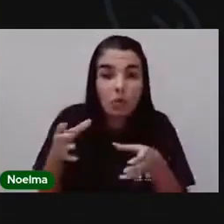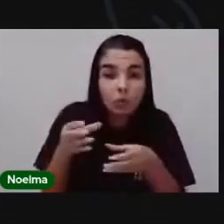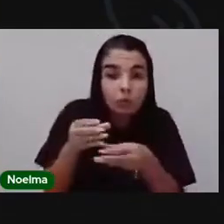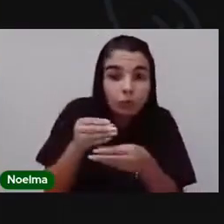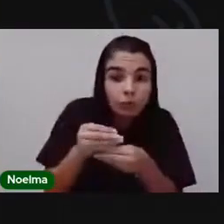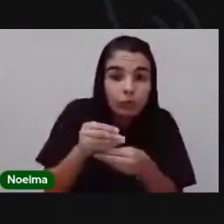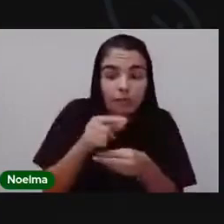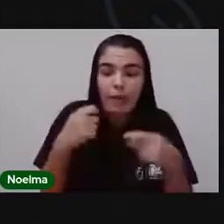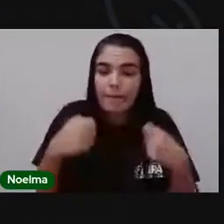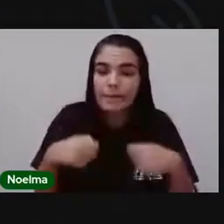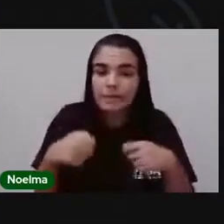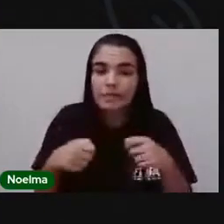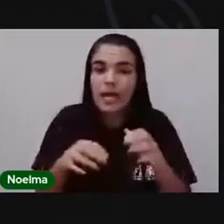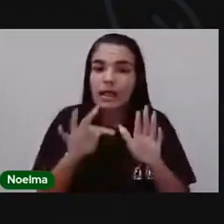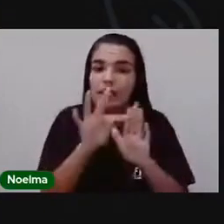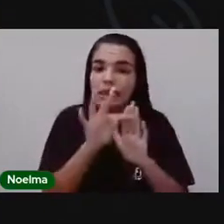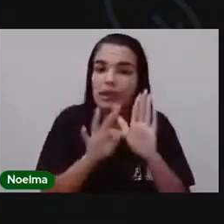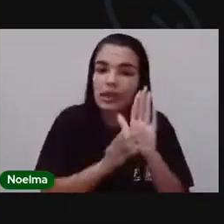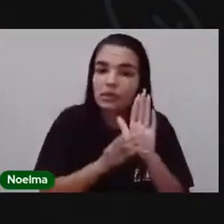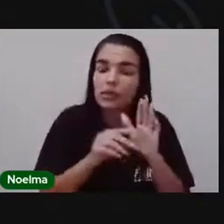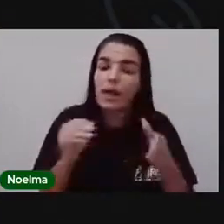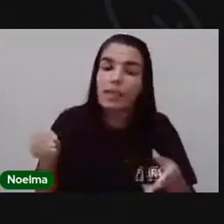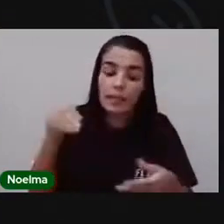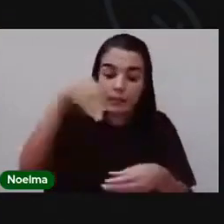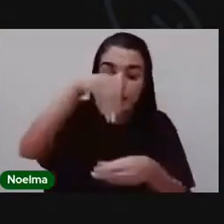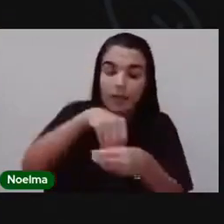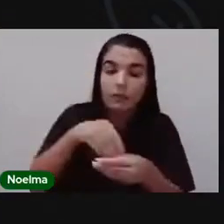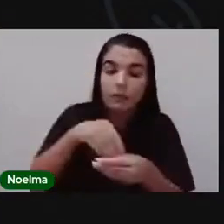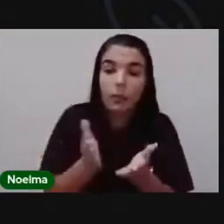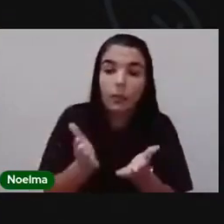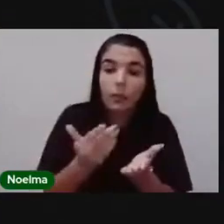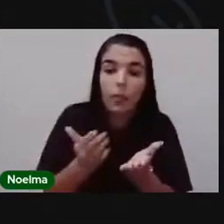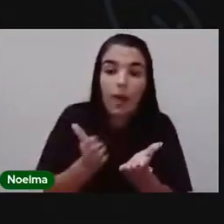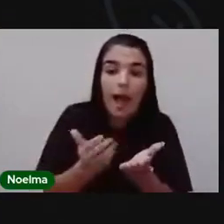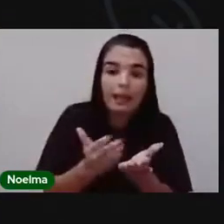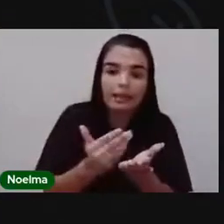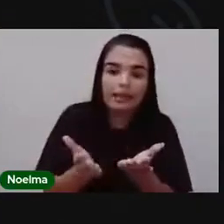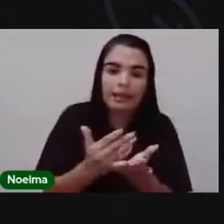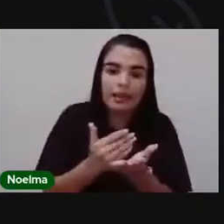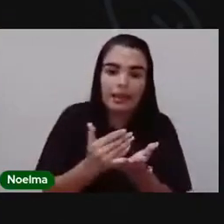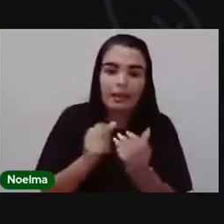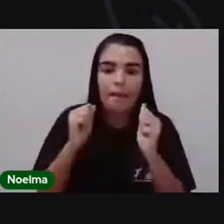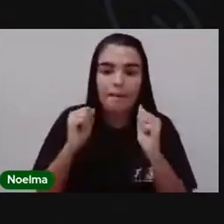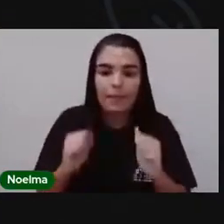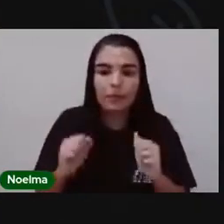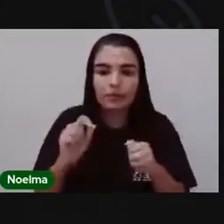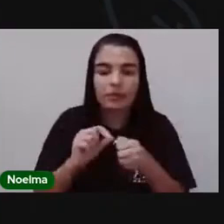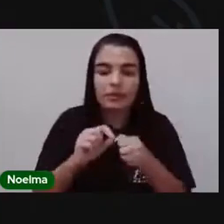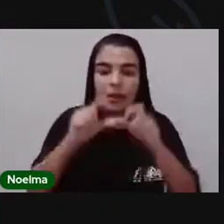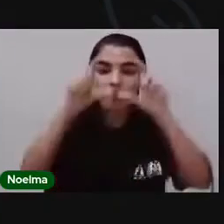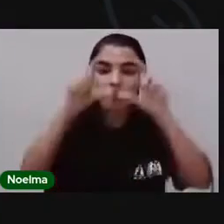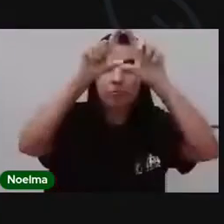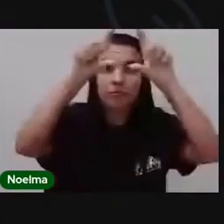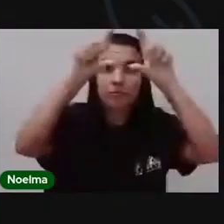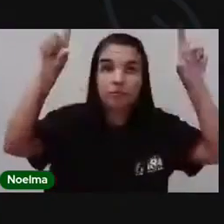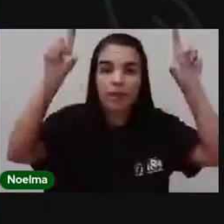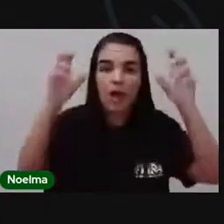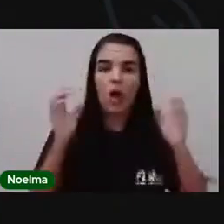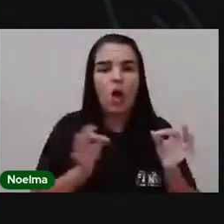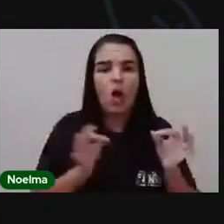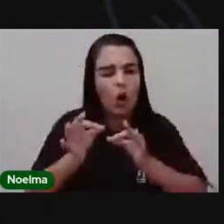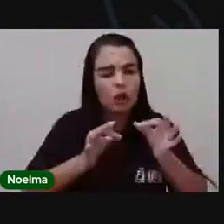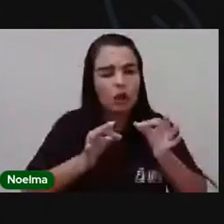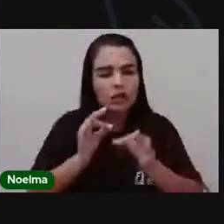livro, deve ser feito no caderno. Não esqueçam de fazer o cabeçalho, tá bem? Organizem bem